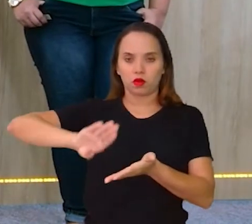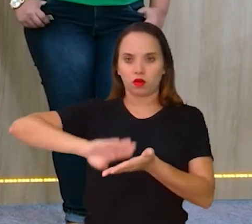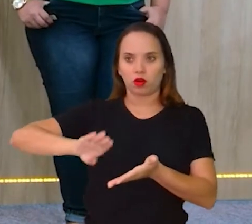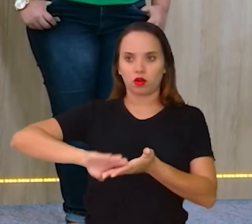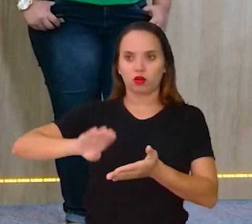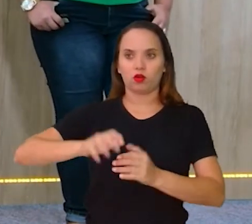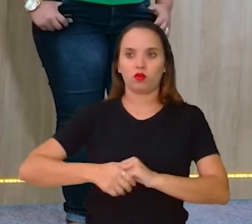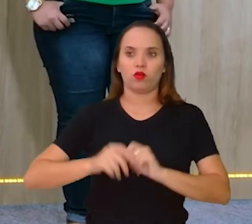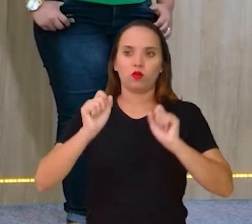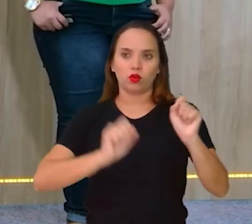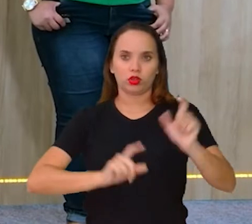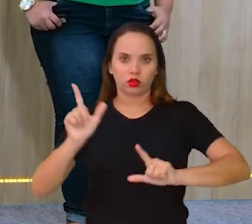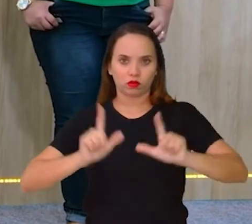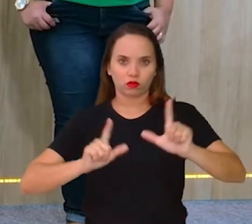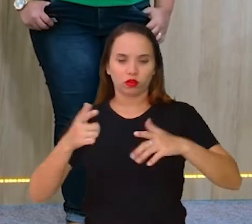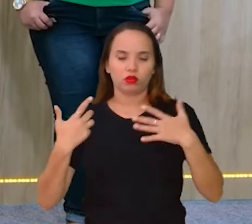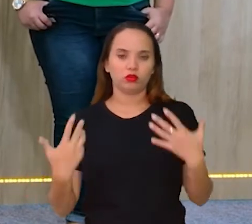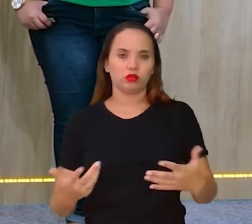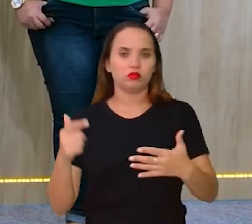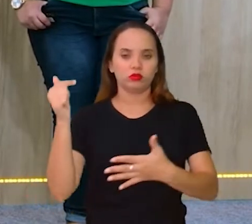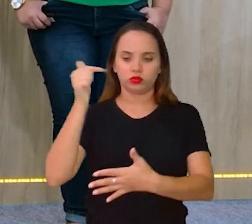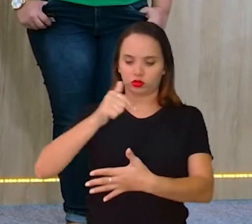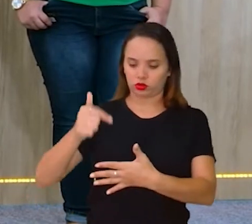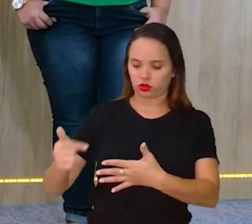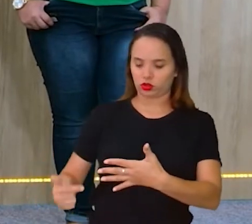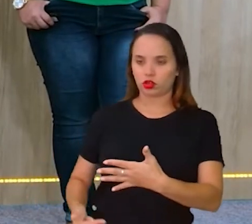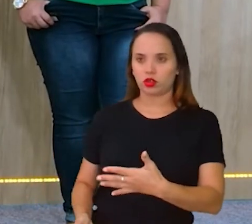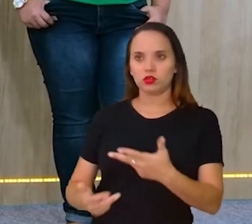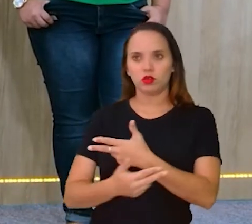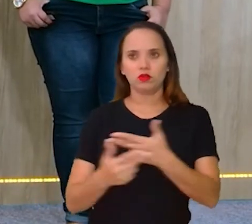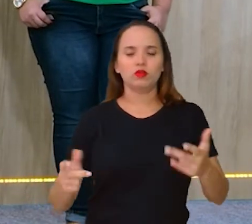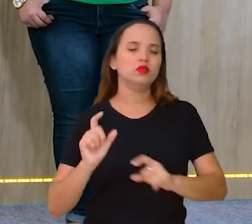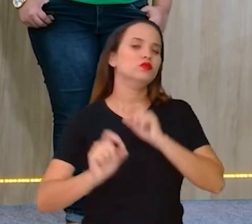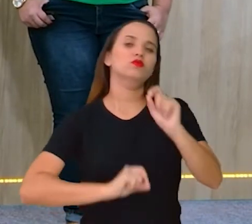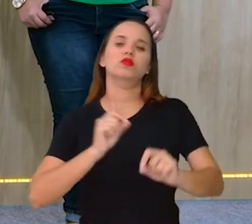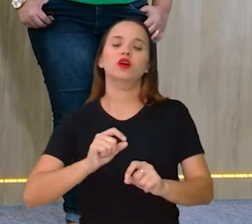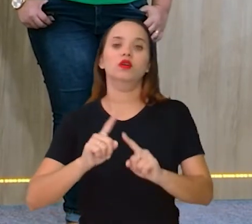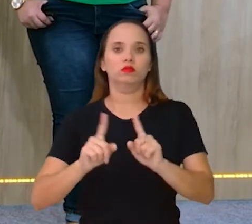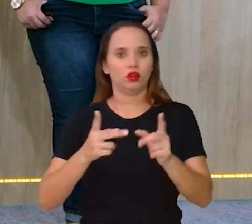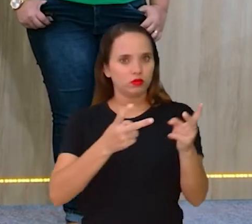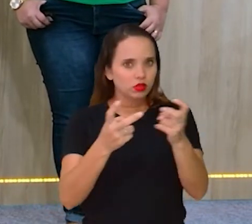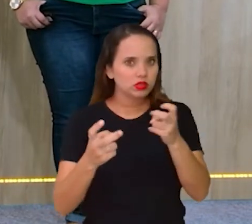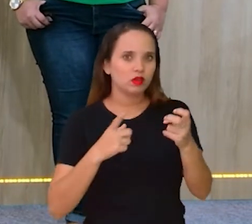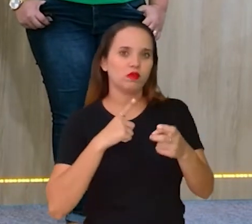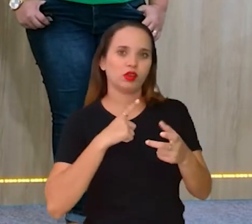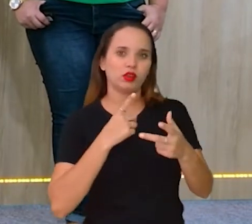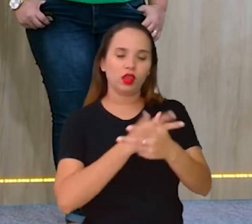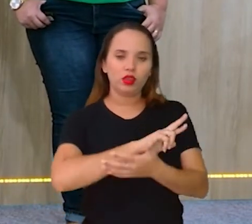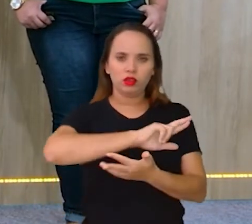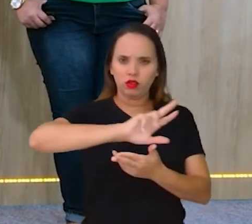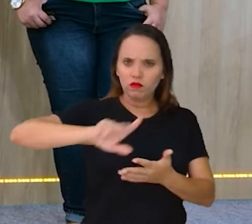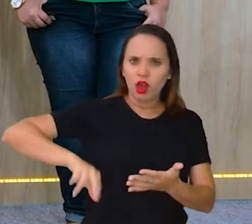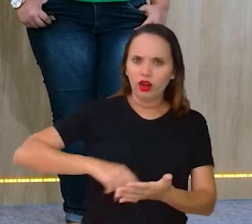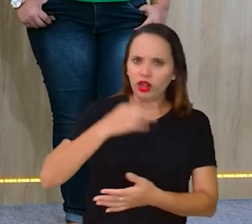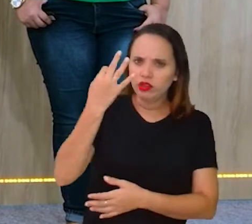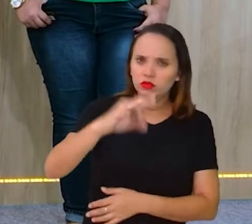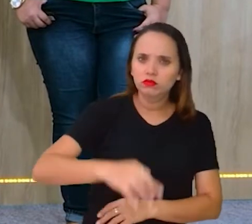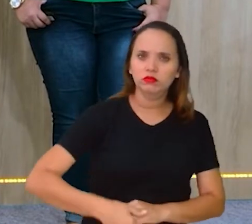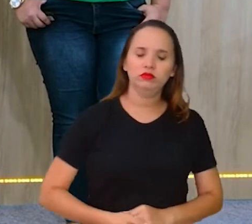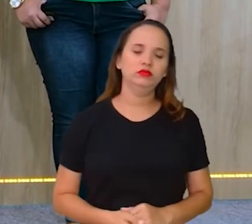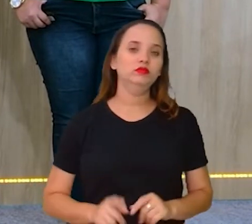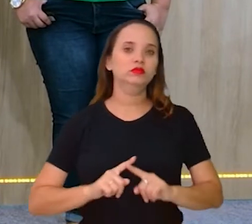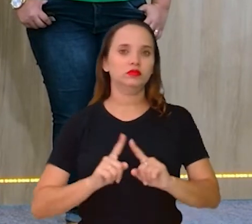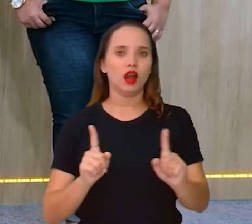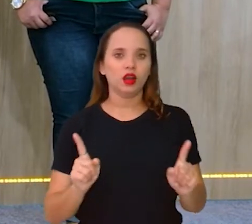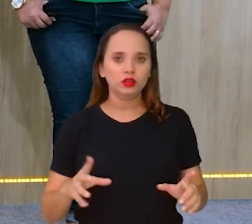elementos dentro da tecnologia? Observe que todos eles, apesar de serem, vamos dizer assim, diferentes para o que a gente está vendo, eles,